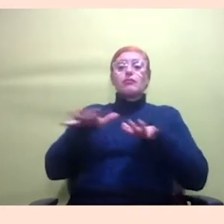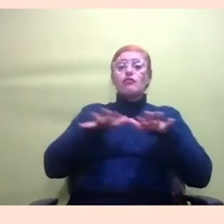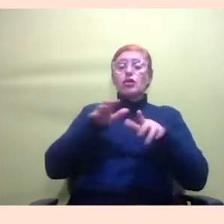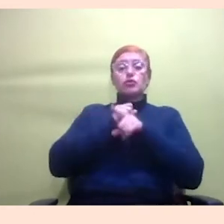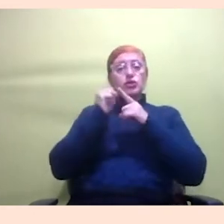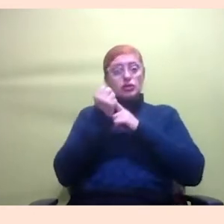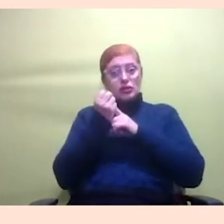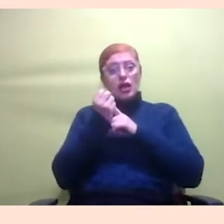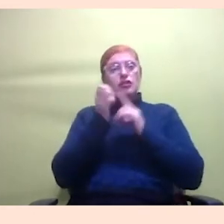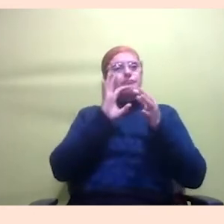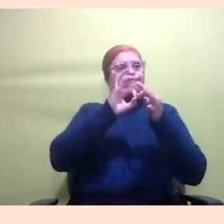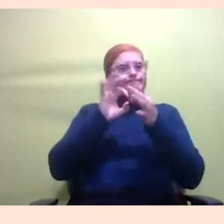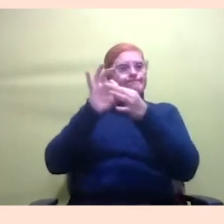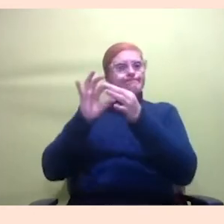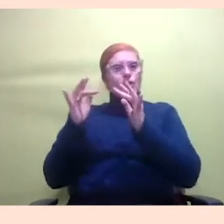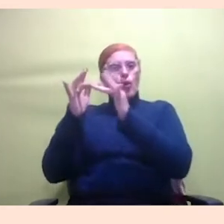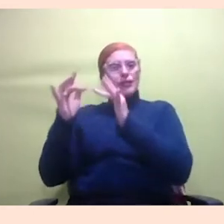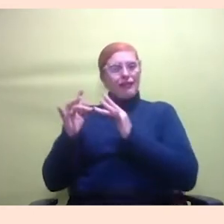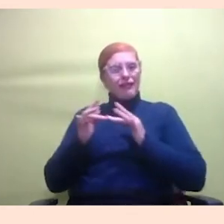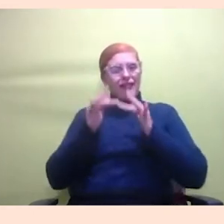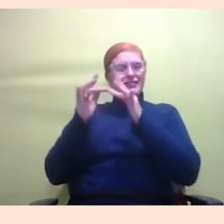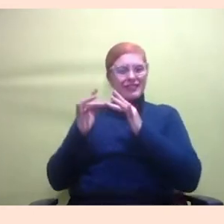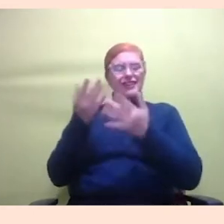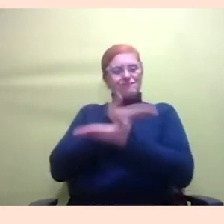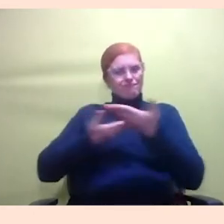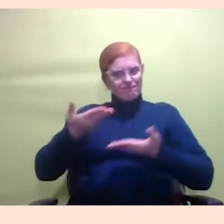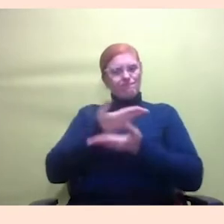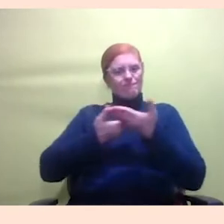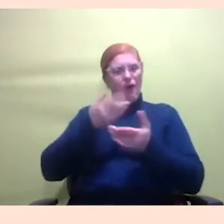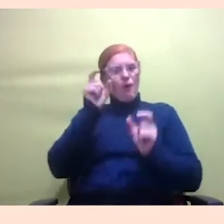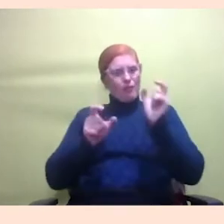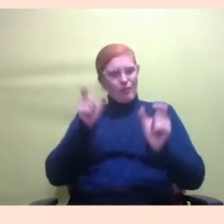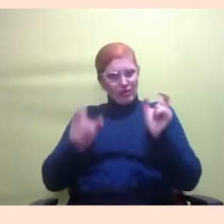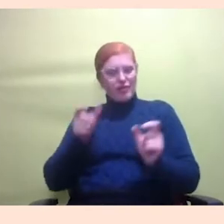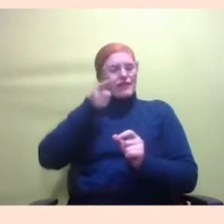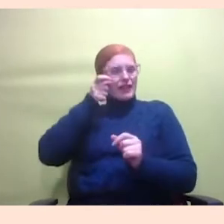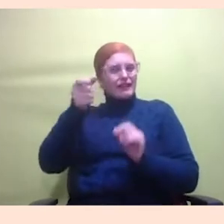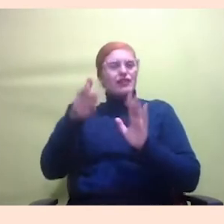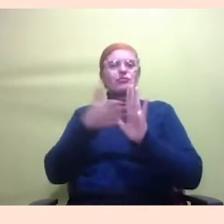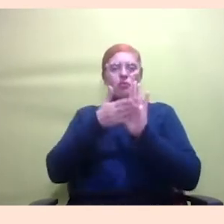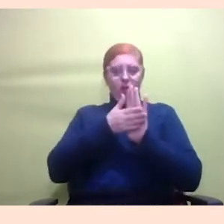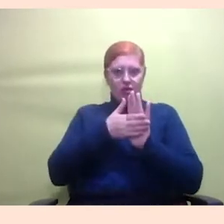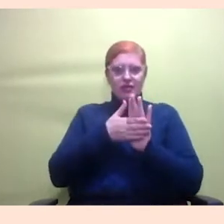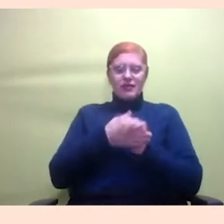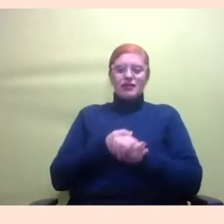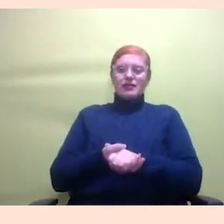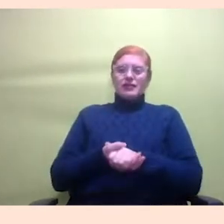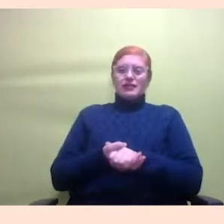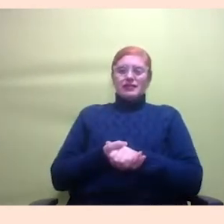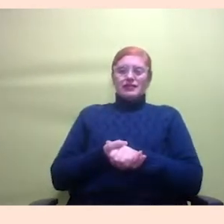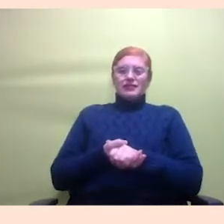pessoas e fazendo trocas acho bem interessante essa proposta agora eu tenho aqui participações